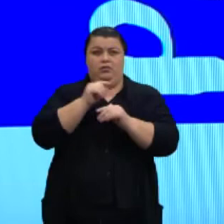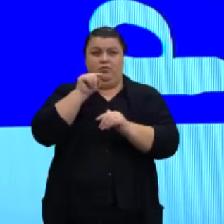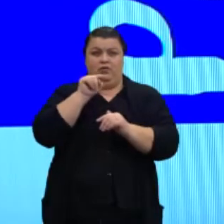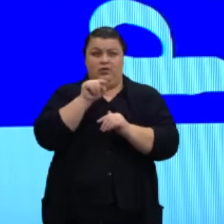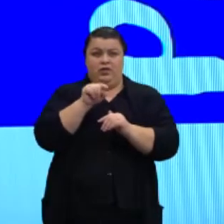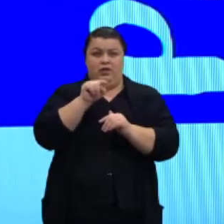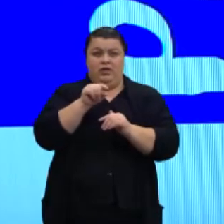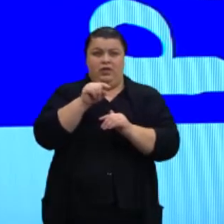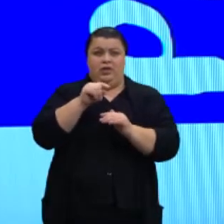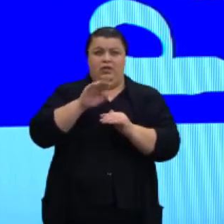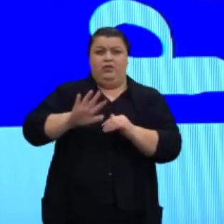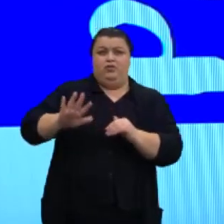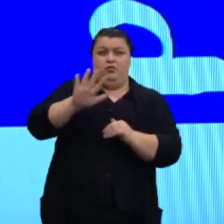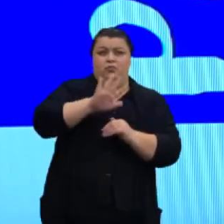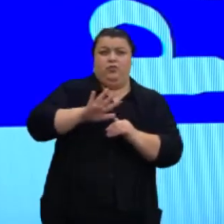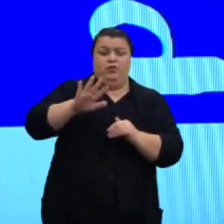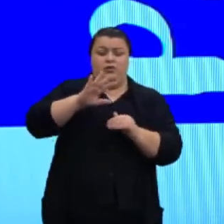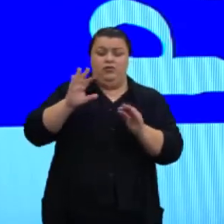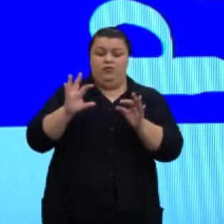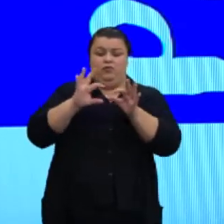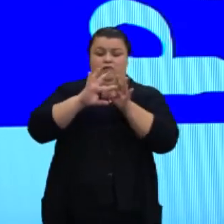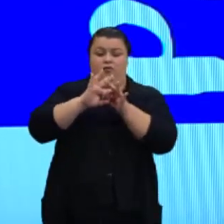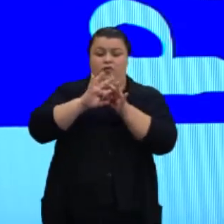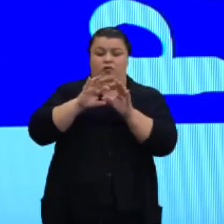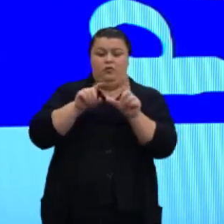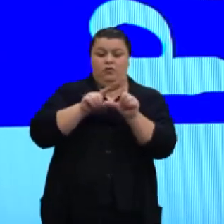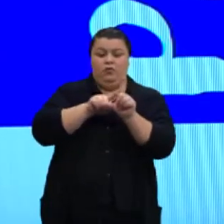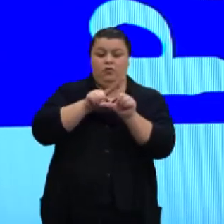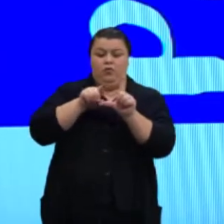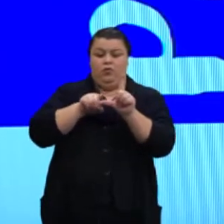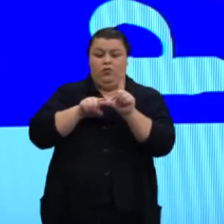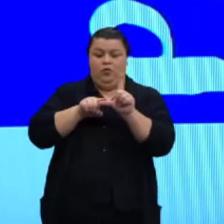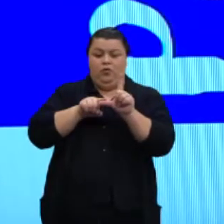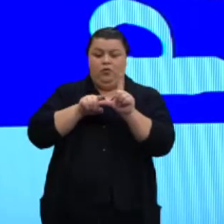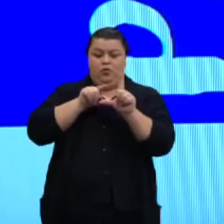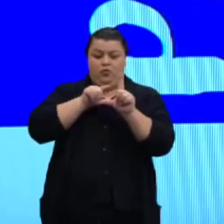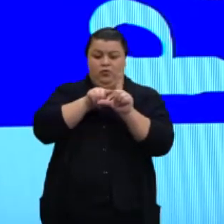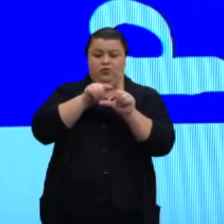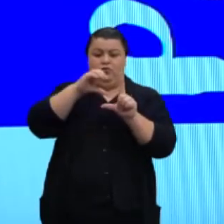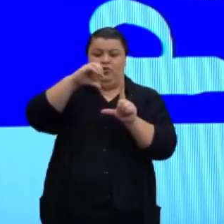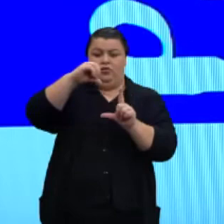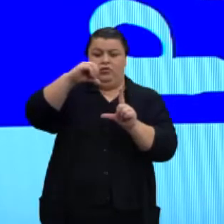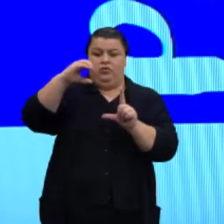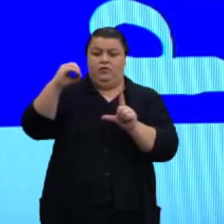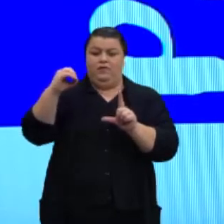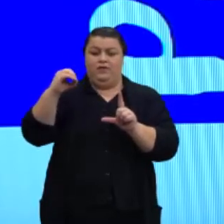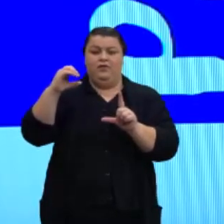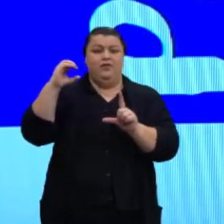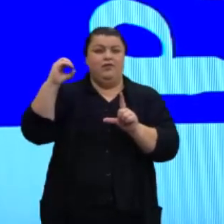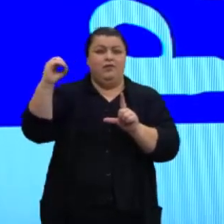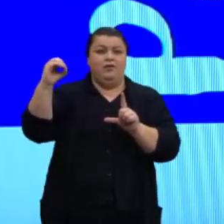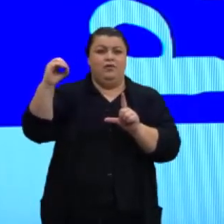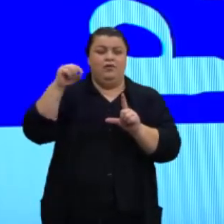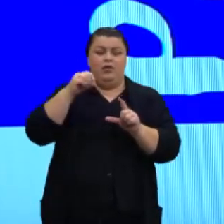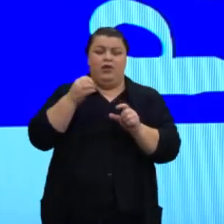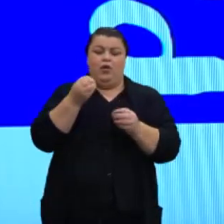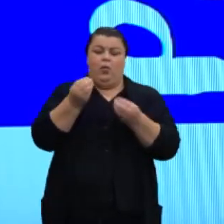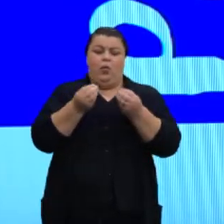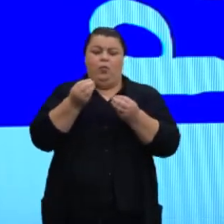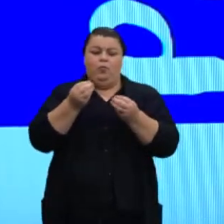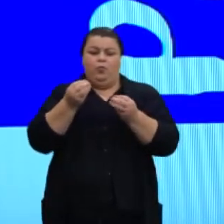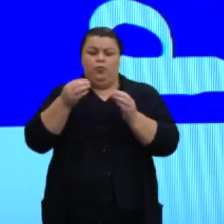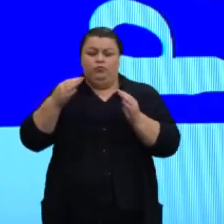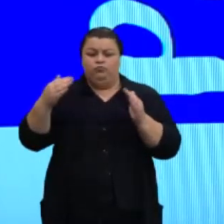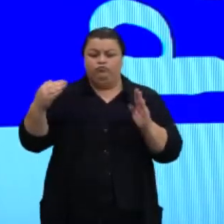planos, então, formam um ângulo de 90 graus. Certo? Então, é como se um plano atravessasse o outro plano.